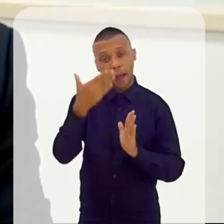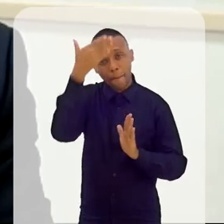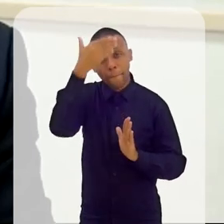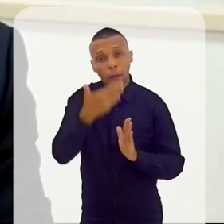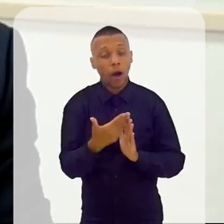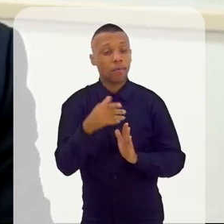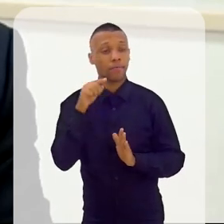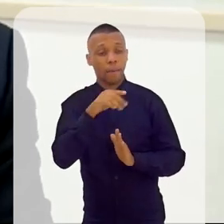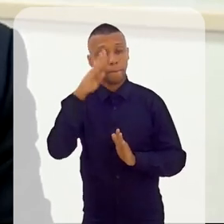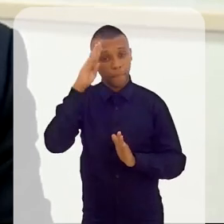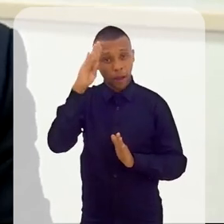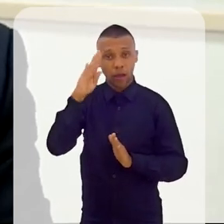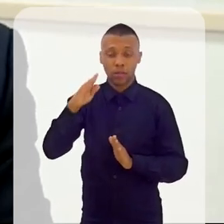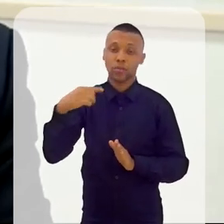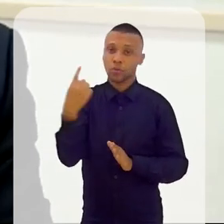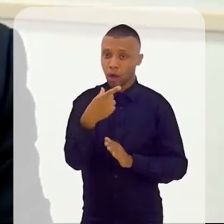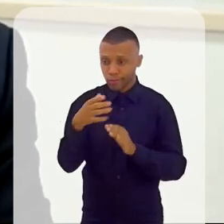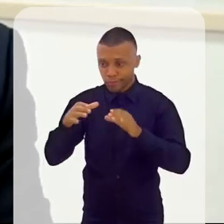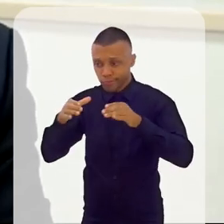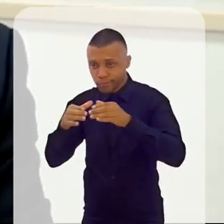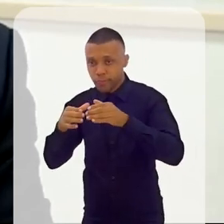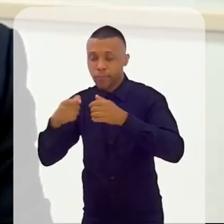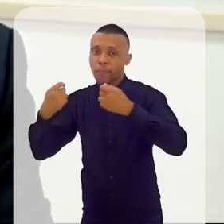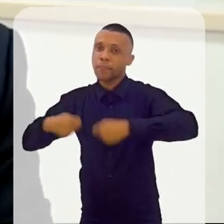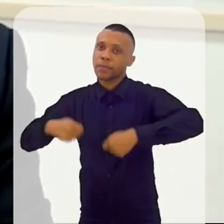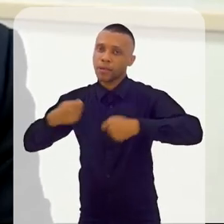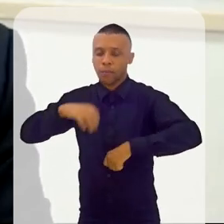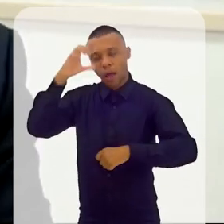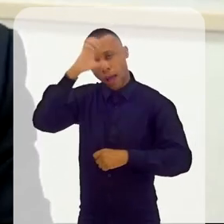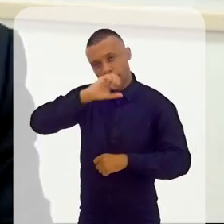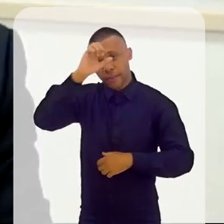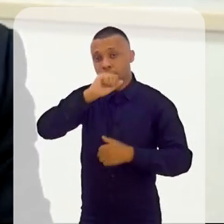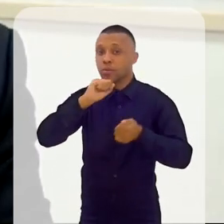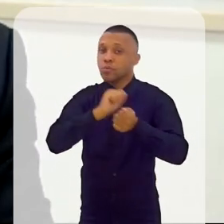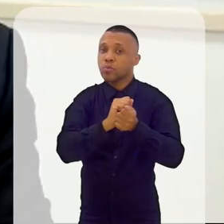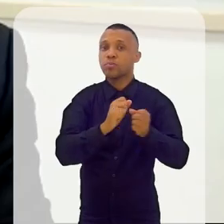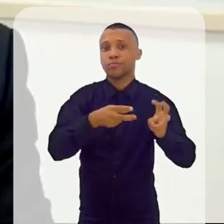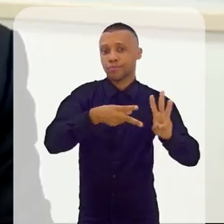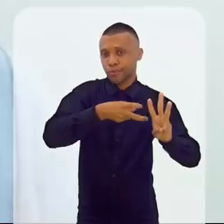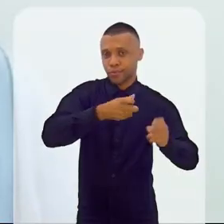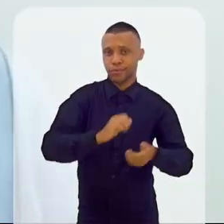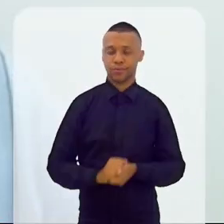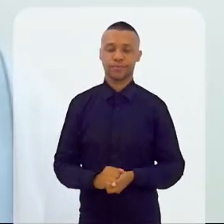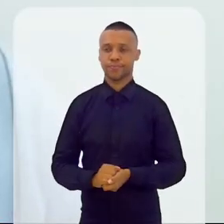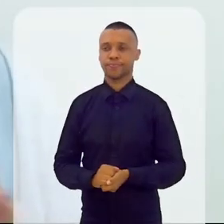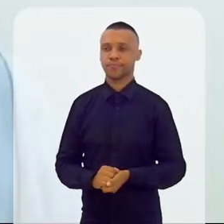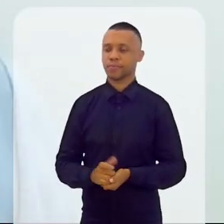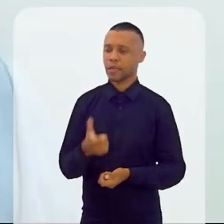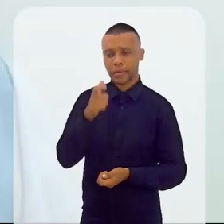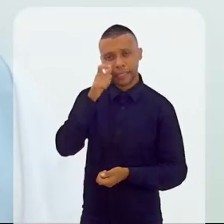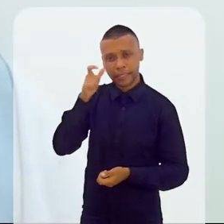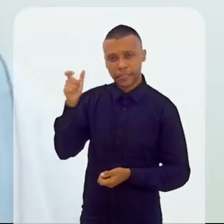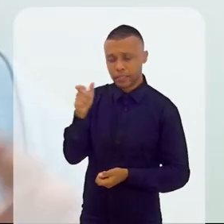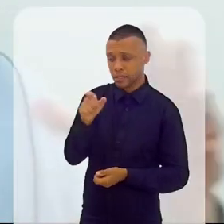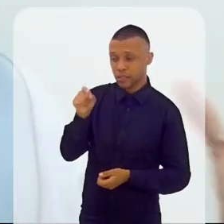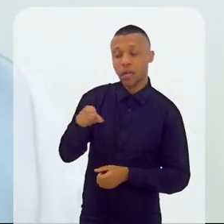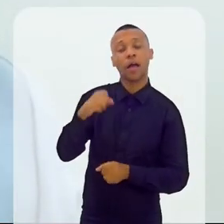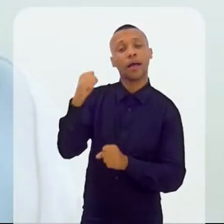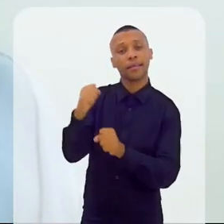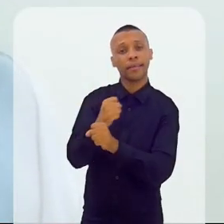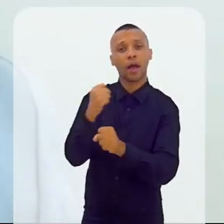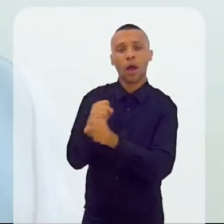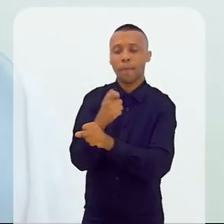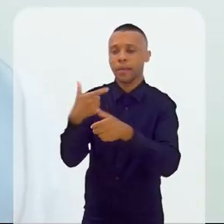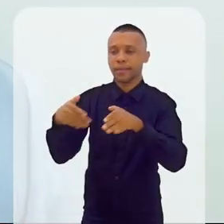maior. Temos muito que aprender com os nossos irmãos indígenas. E o que é interessante é que essa obra,